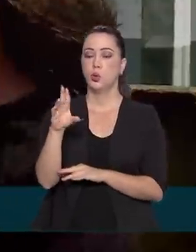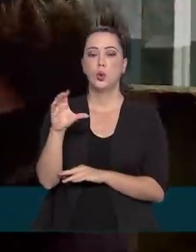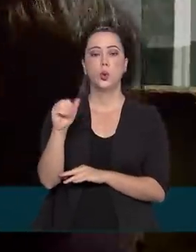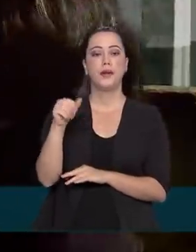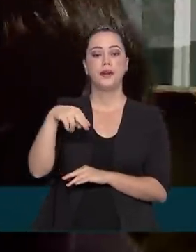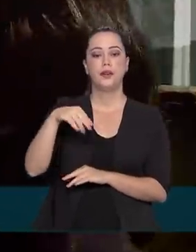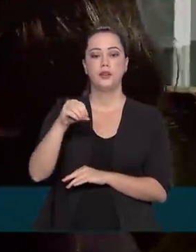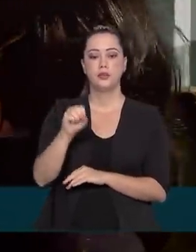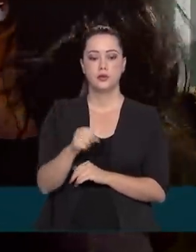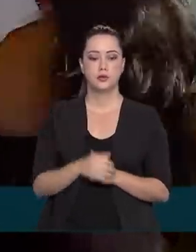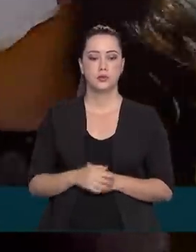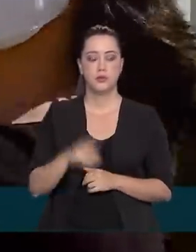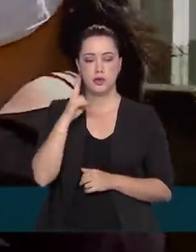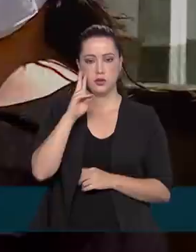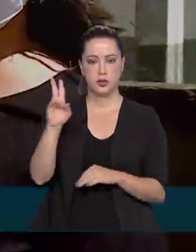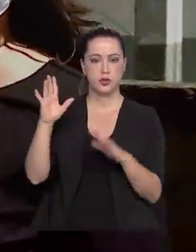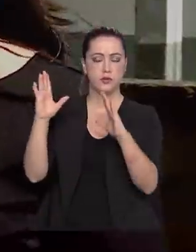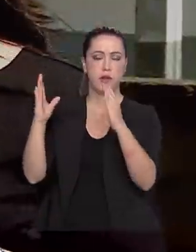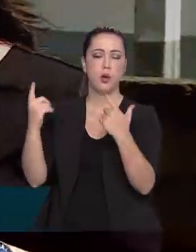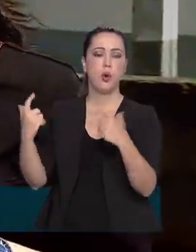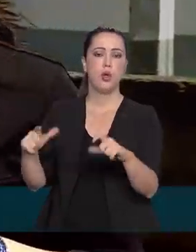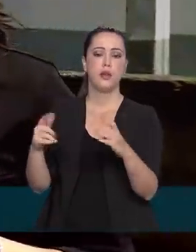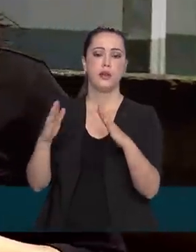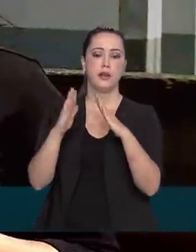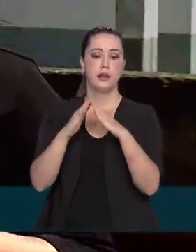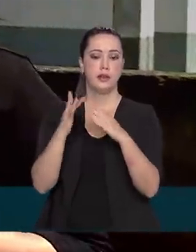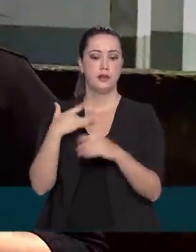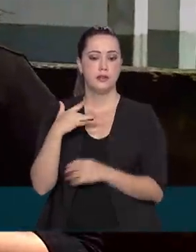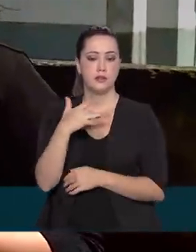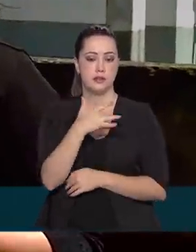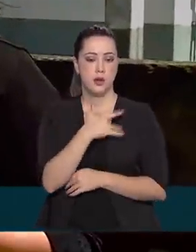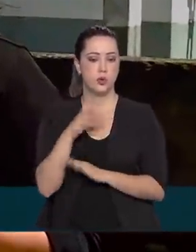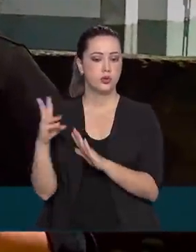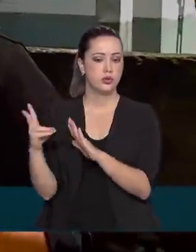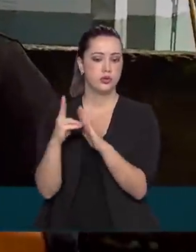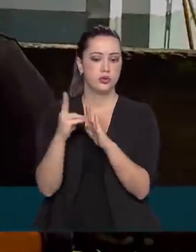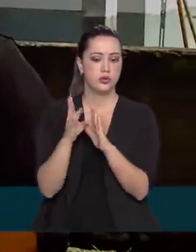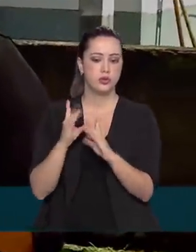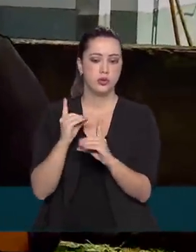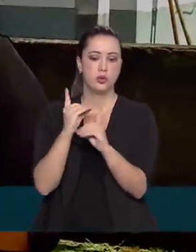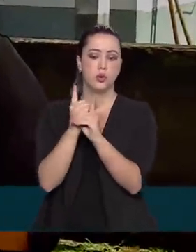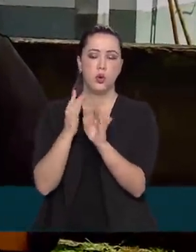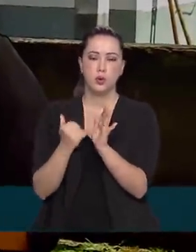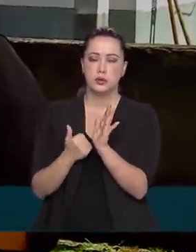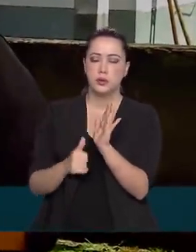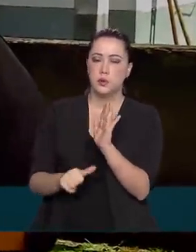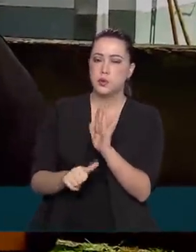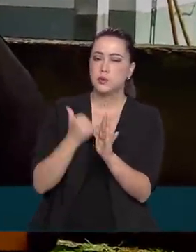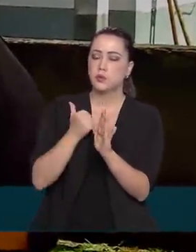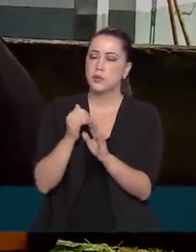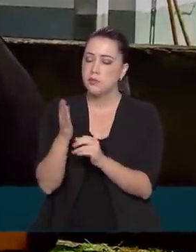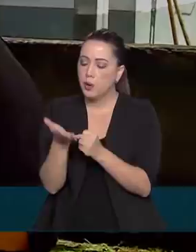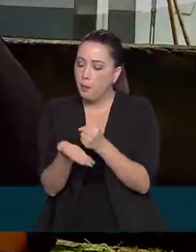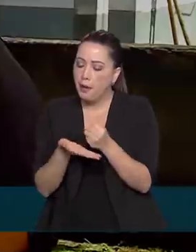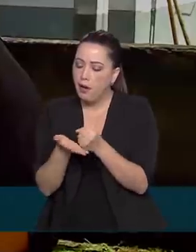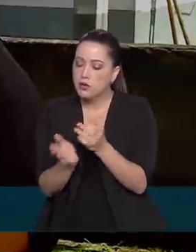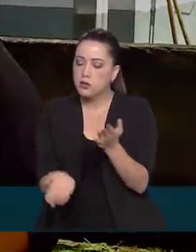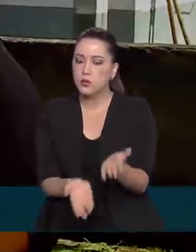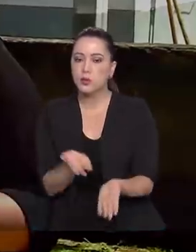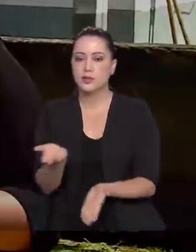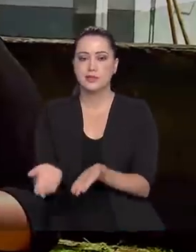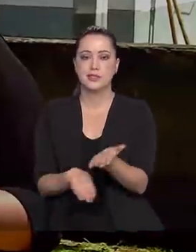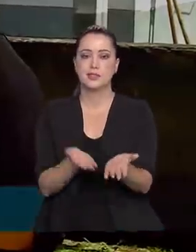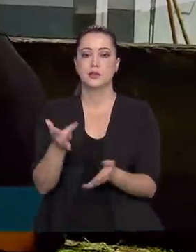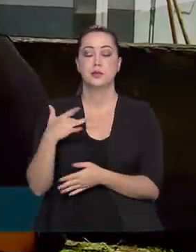uma unidade básica de saúde indígena. Aqui os moradores encontram os primeiros atendimentos, aquele atendimento mais básico para a